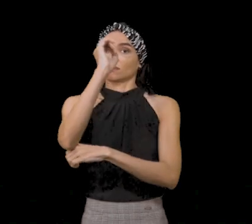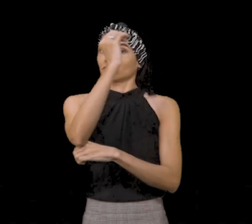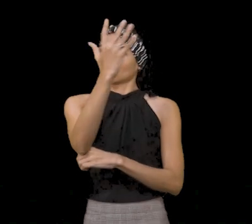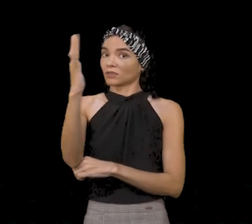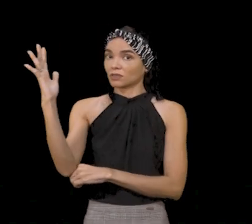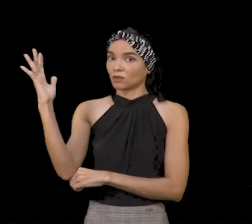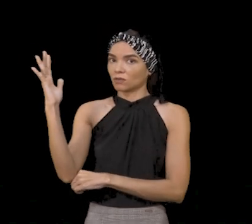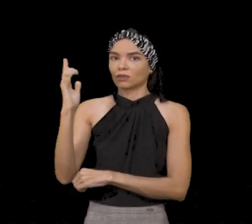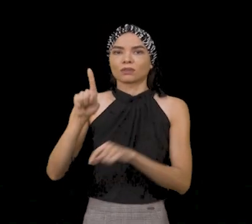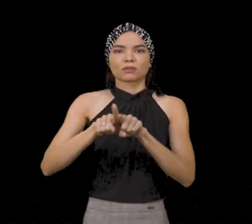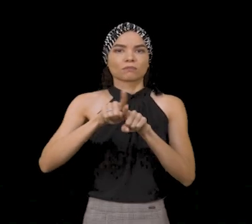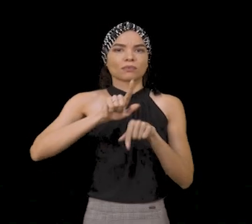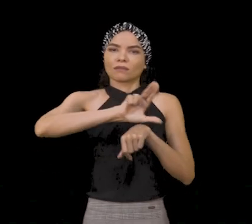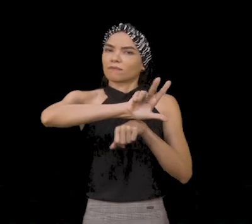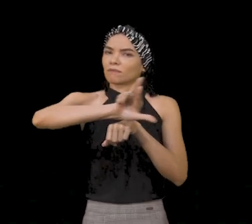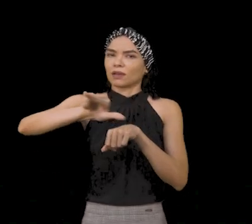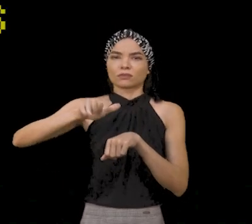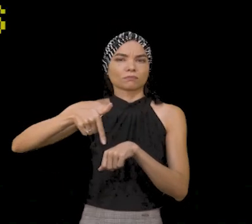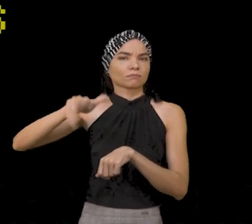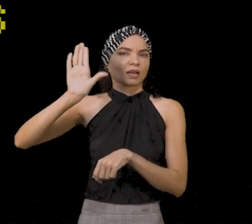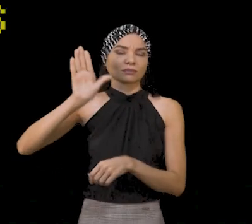florestal e muitos outros.